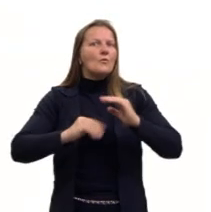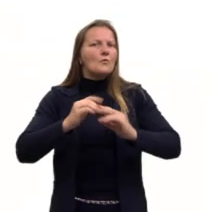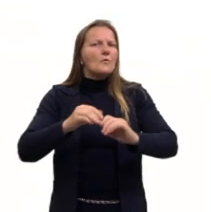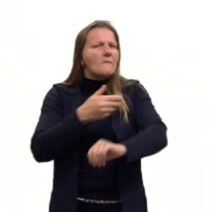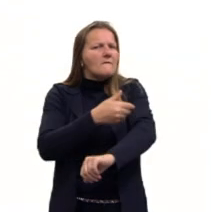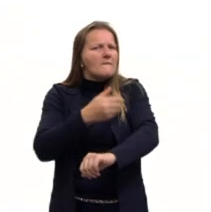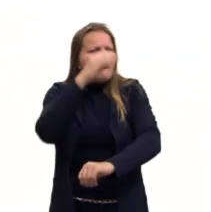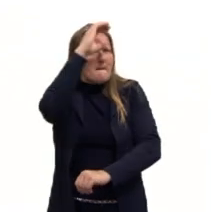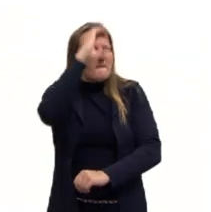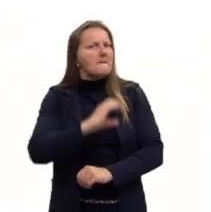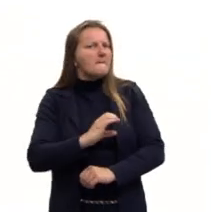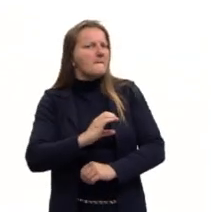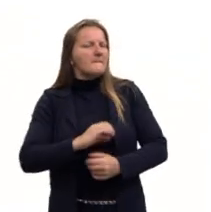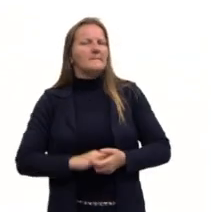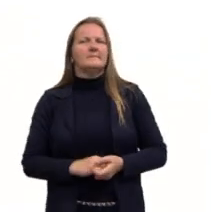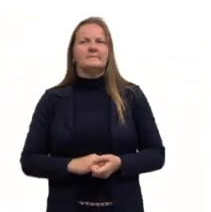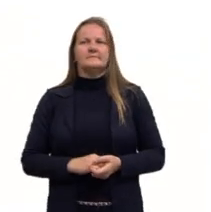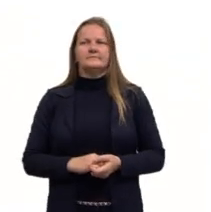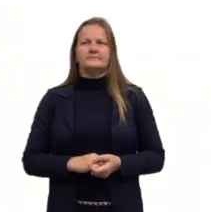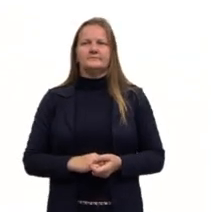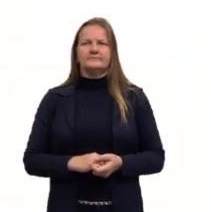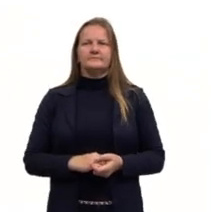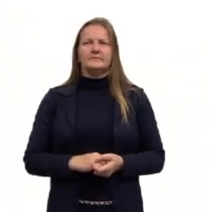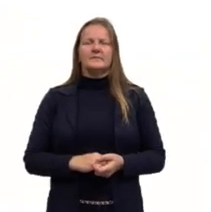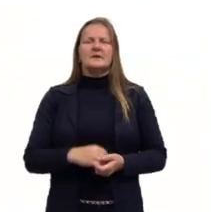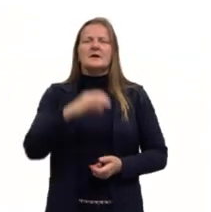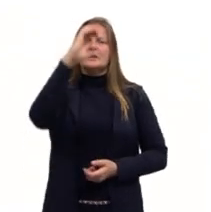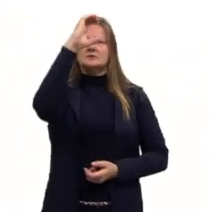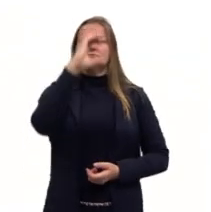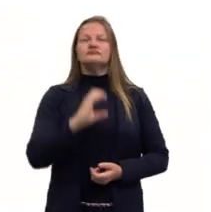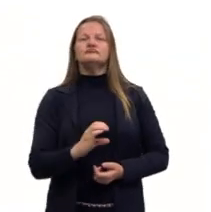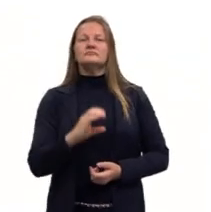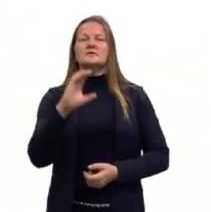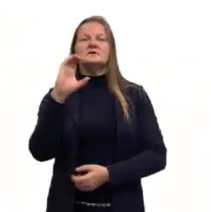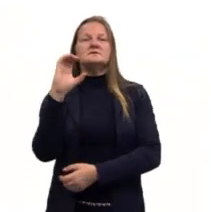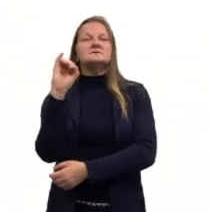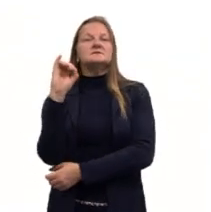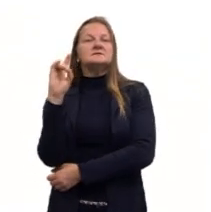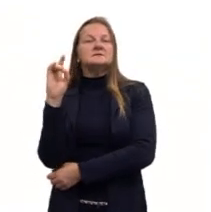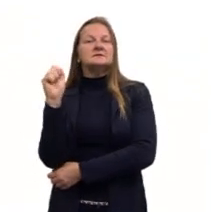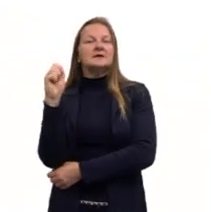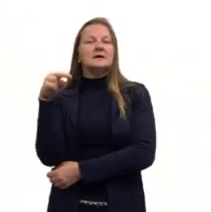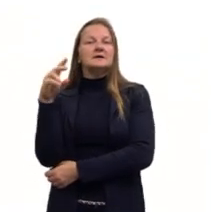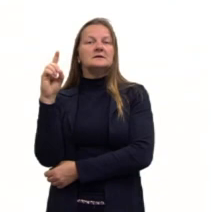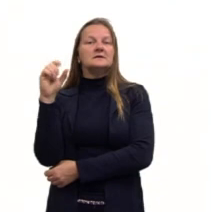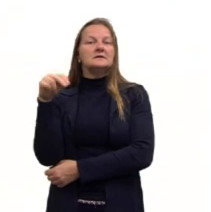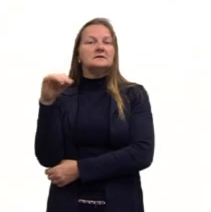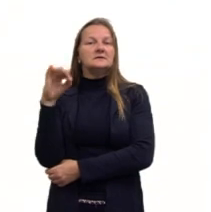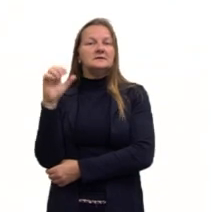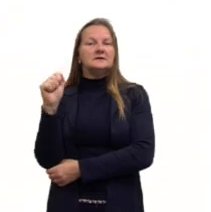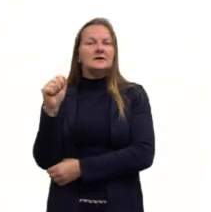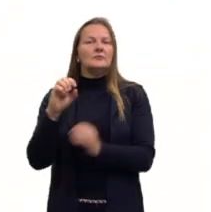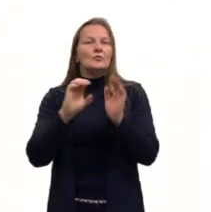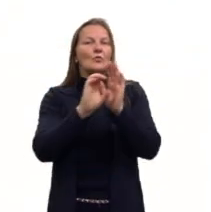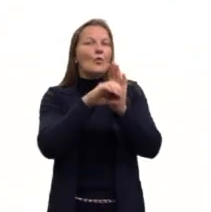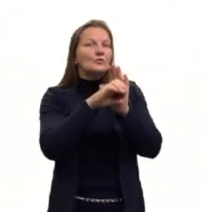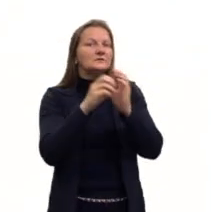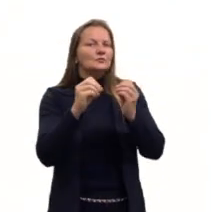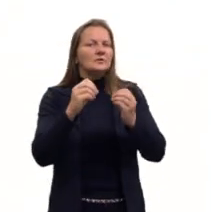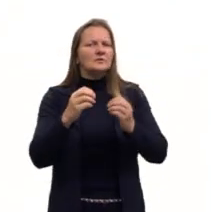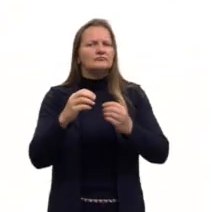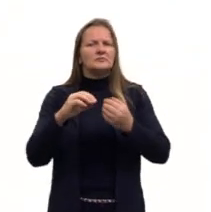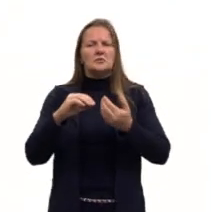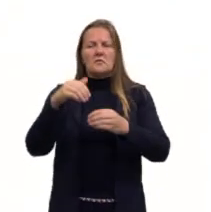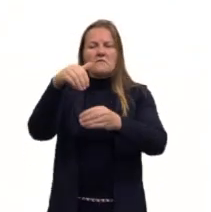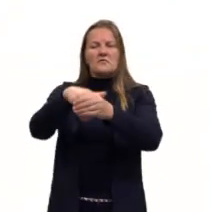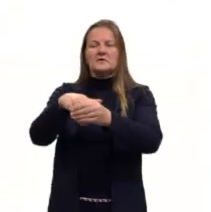Olha só. A cidadania ainda é um conceito entendido para muitos como restrito ao direito de